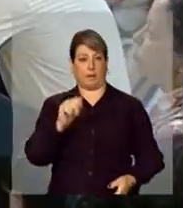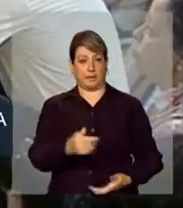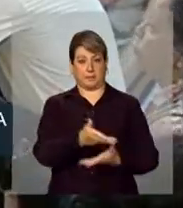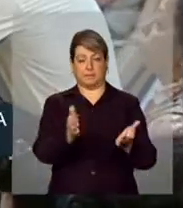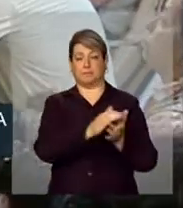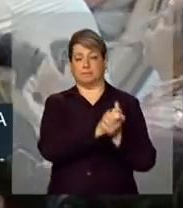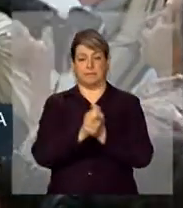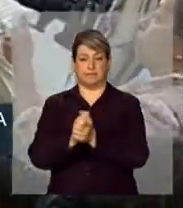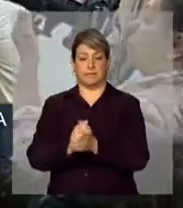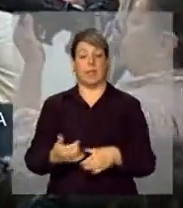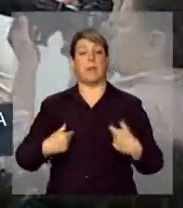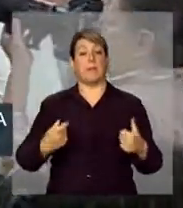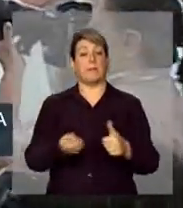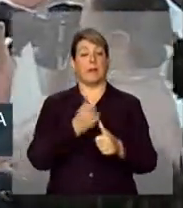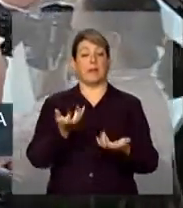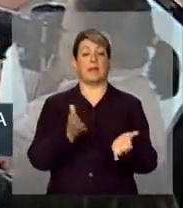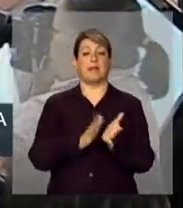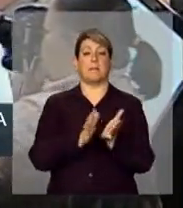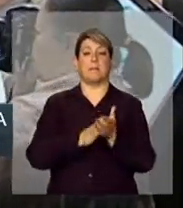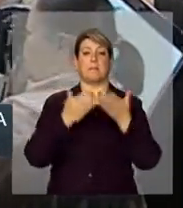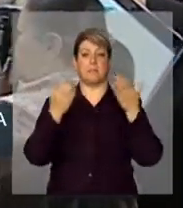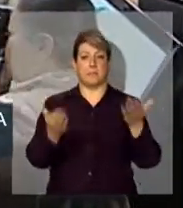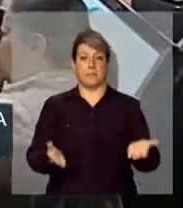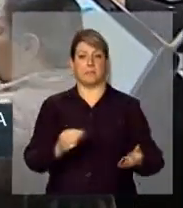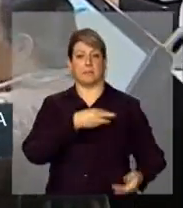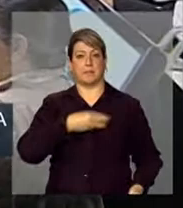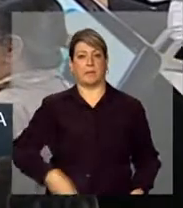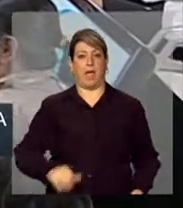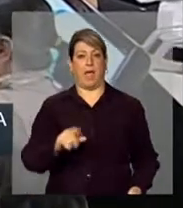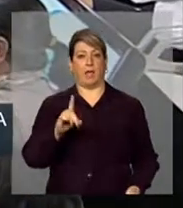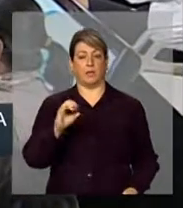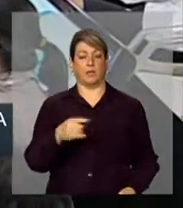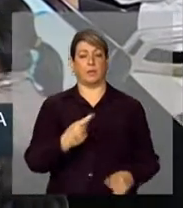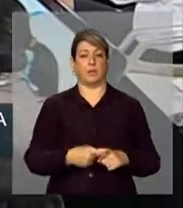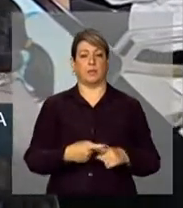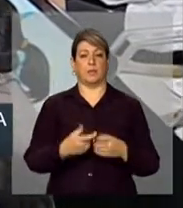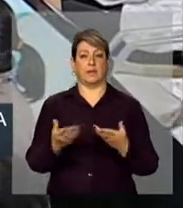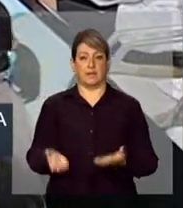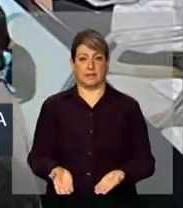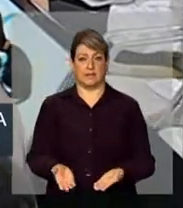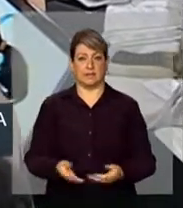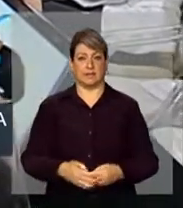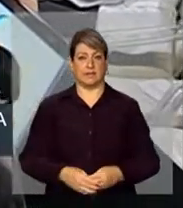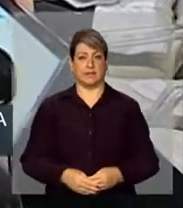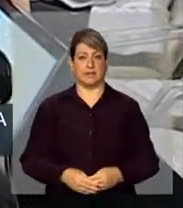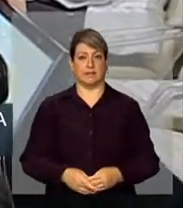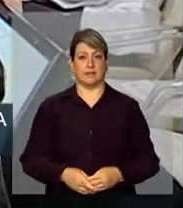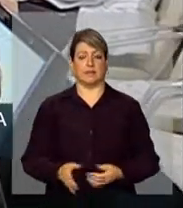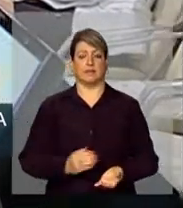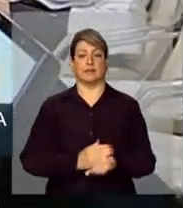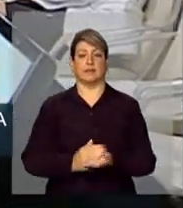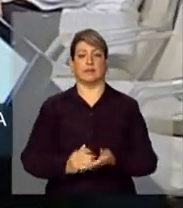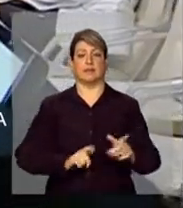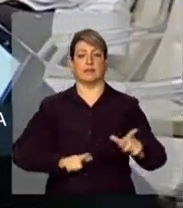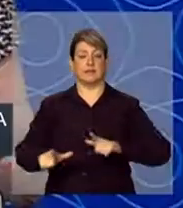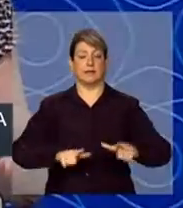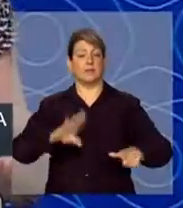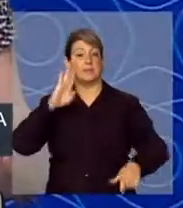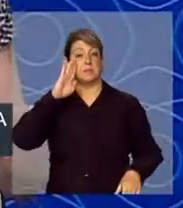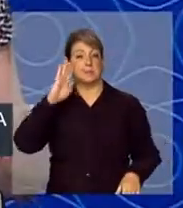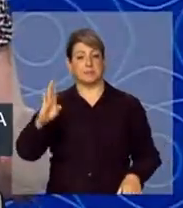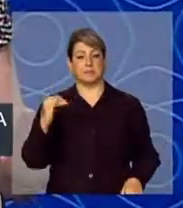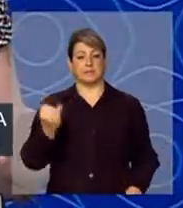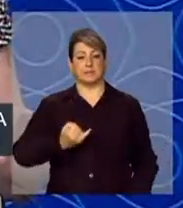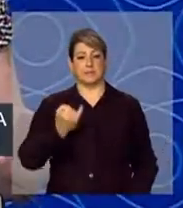Primeiro, quero dar parabéns ao ministro Aldo por essa iniciativa que é fundamental